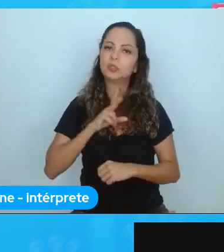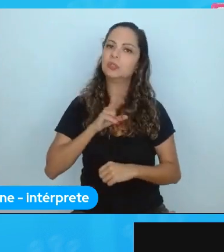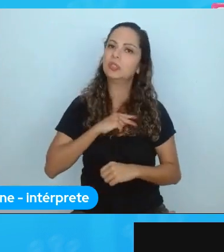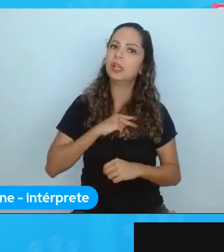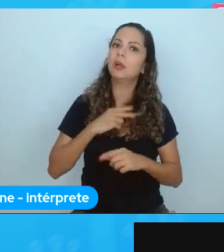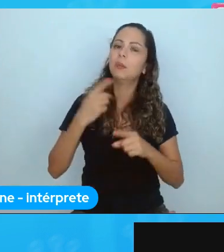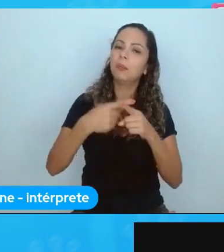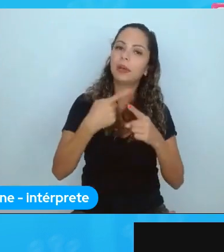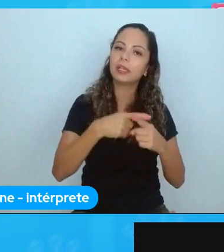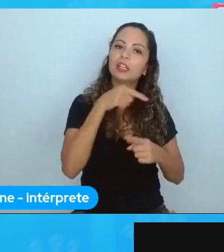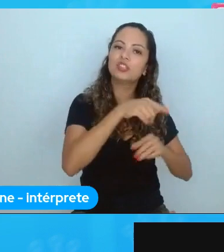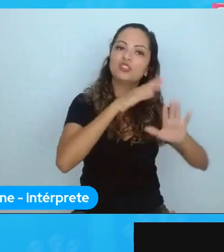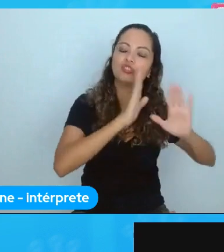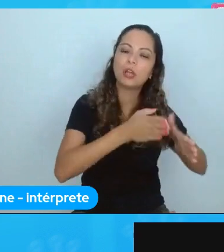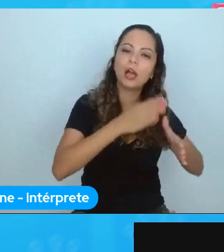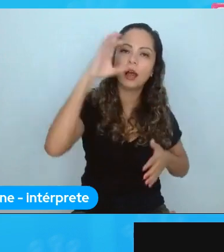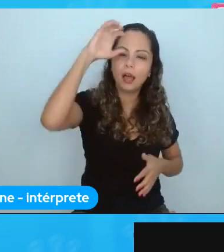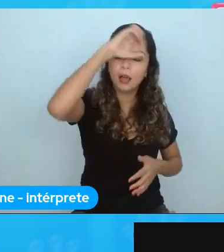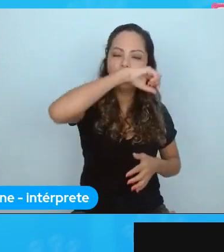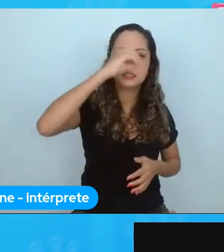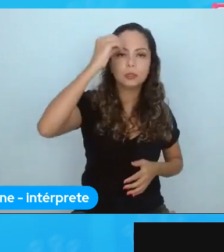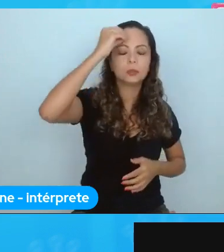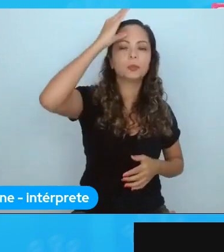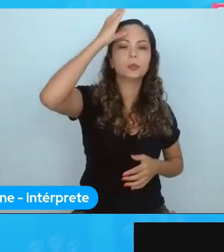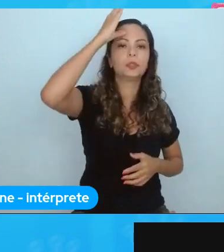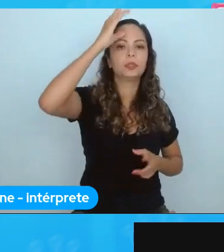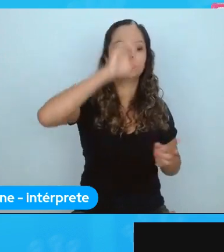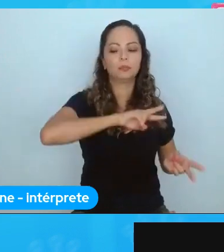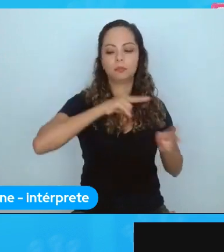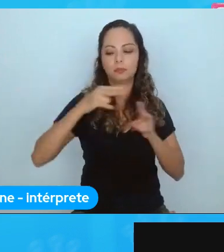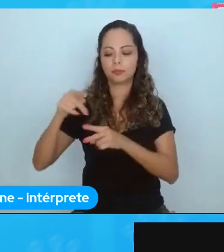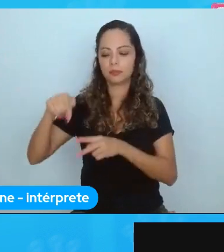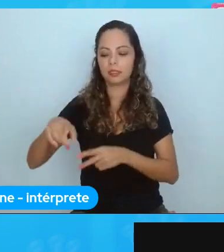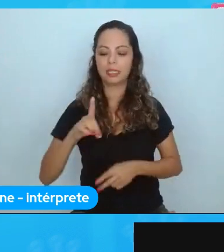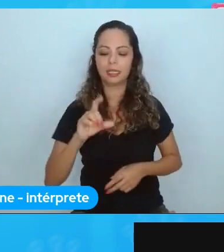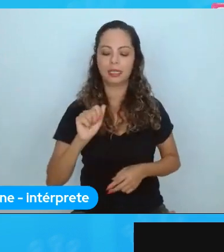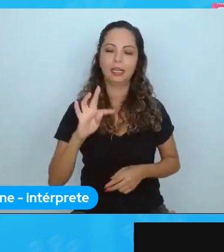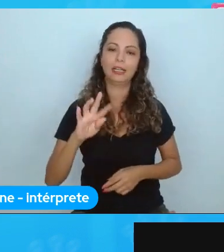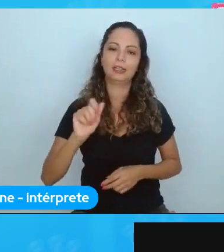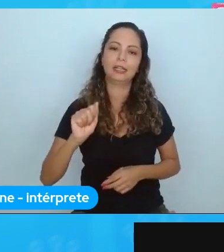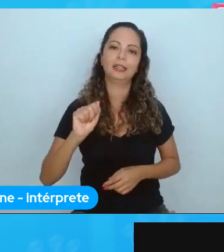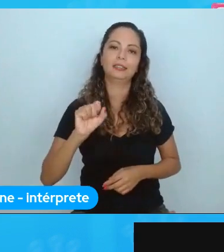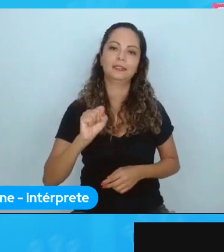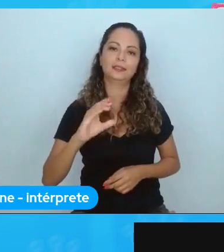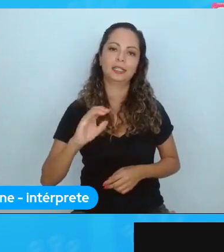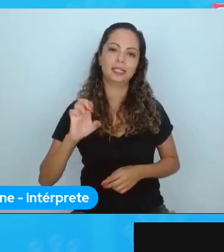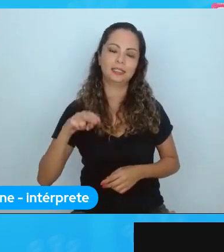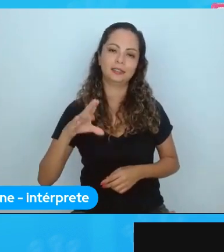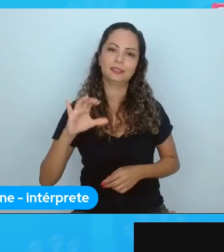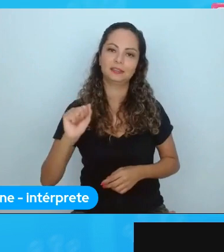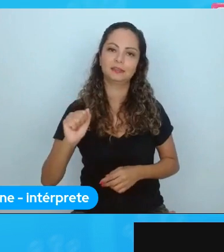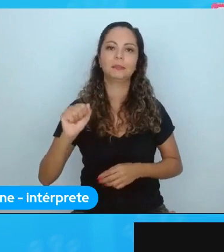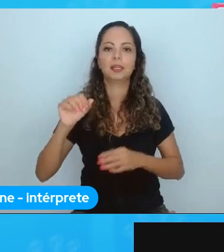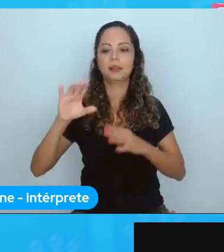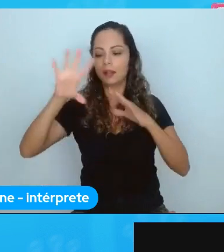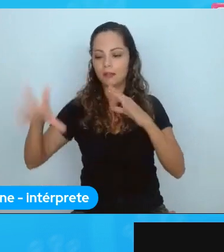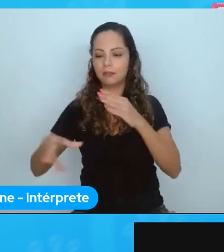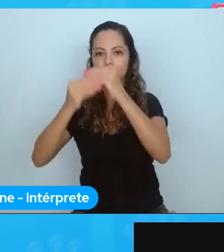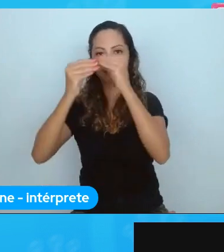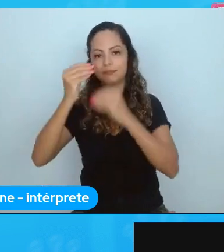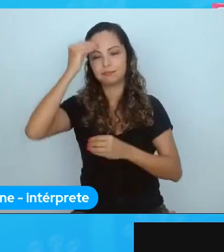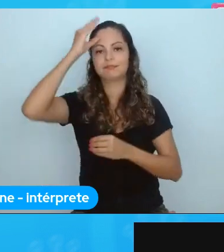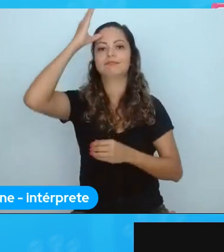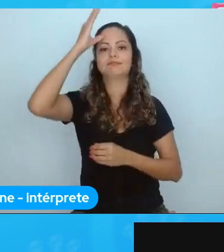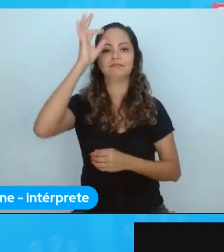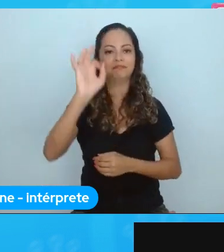conhecimento do adquirido, mas ir para a área de data science. Apenas agregou, parabéns, Elaine. Aí ela fez uma pergunta, aí